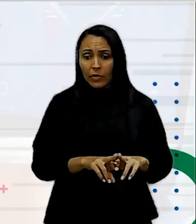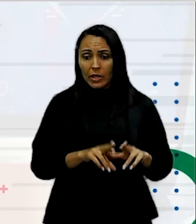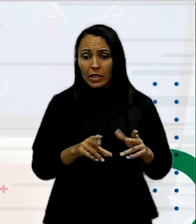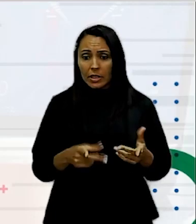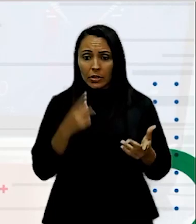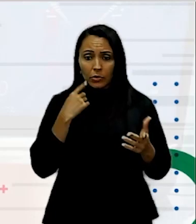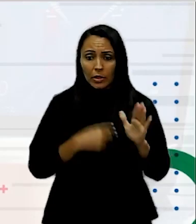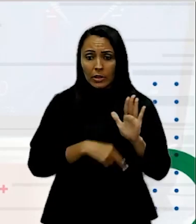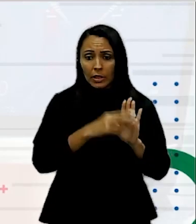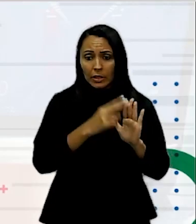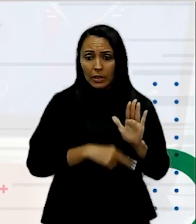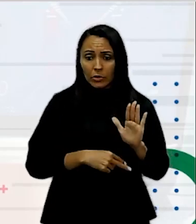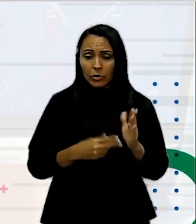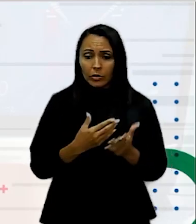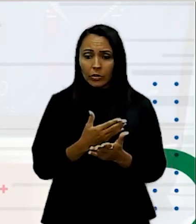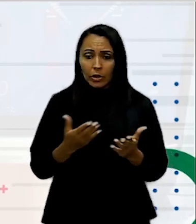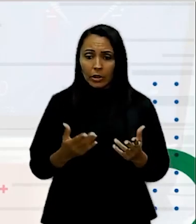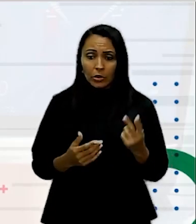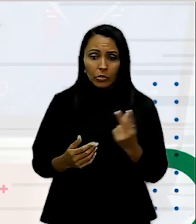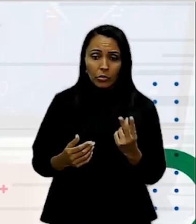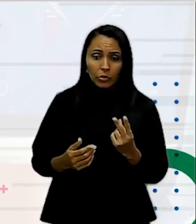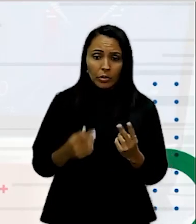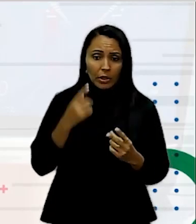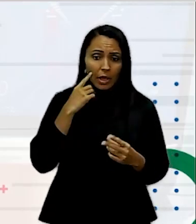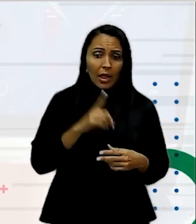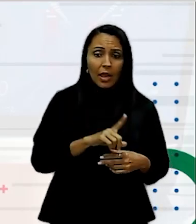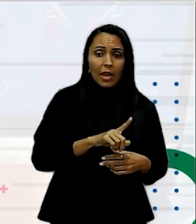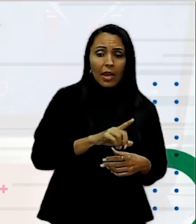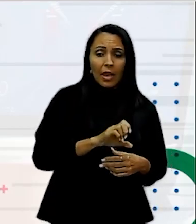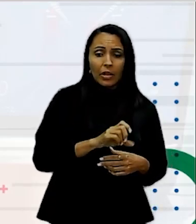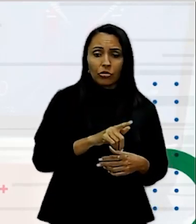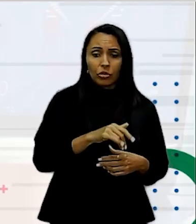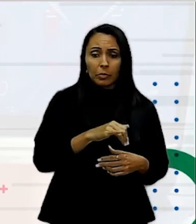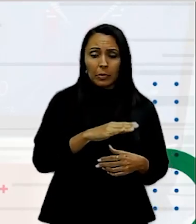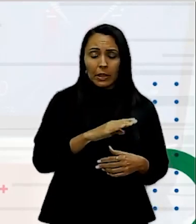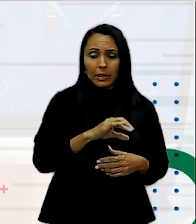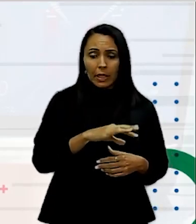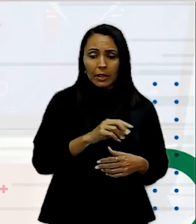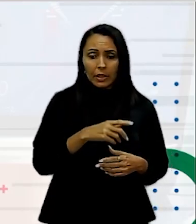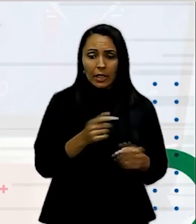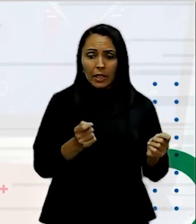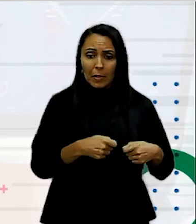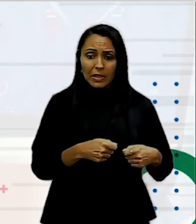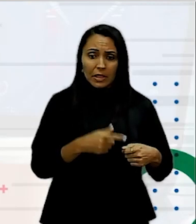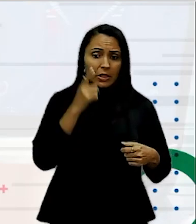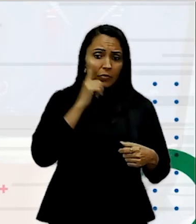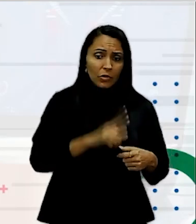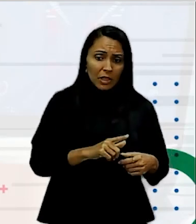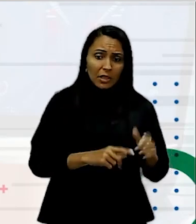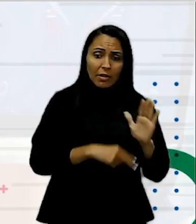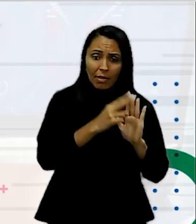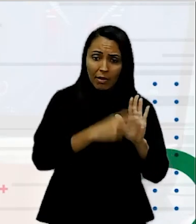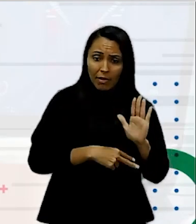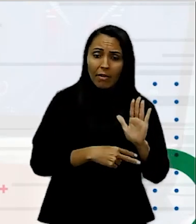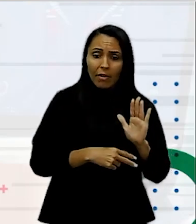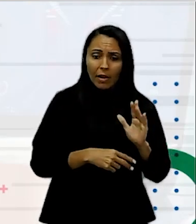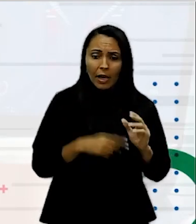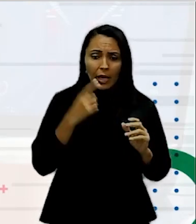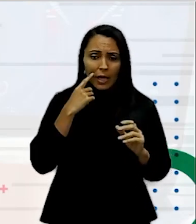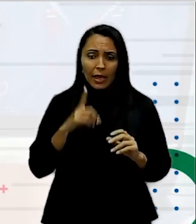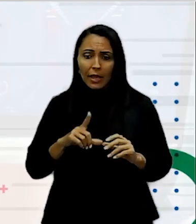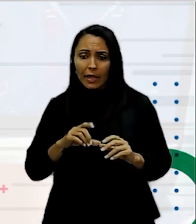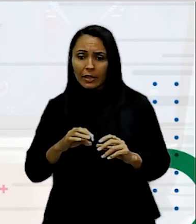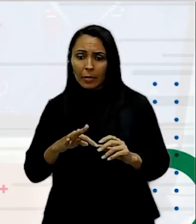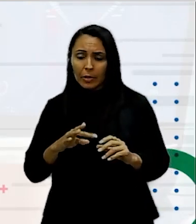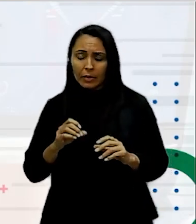leiturabilidade e legibilidade Legibilidade seria a capacidade de você conseguir ler algo E leiturabilidade